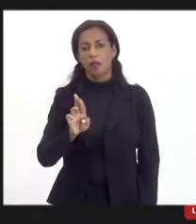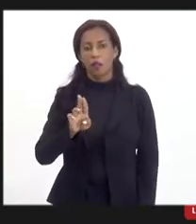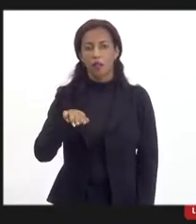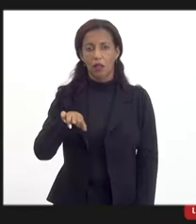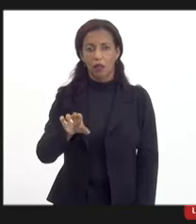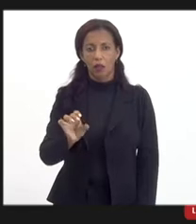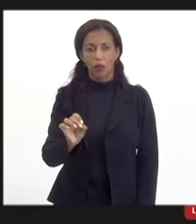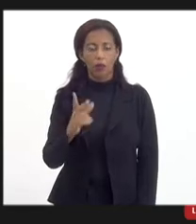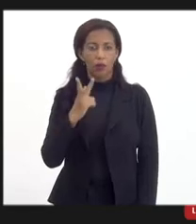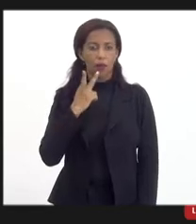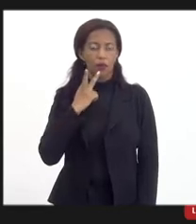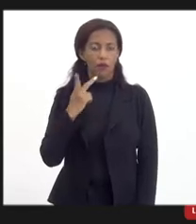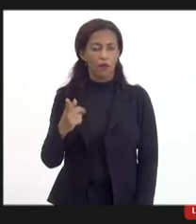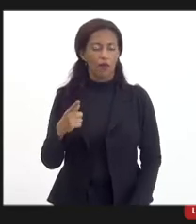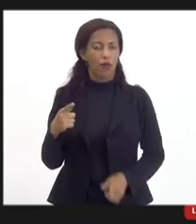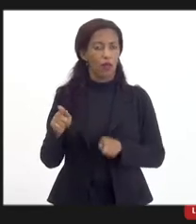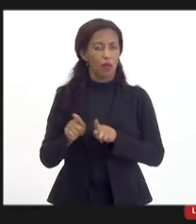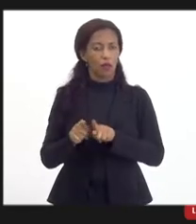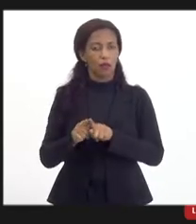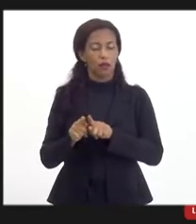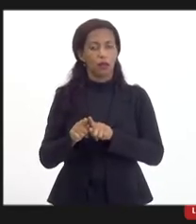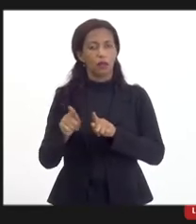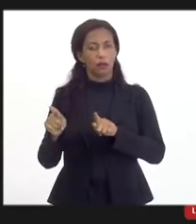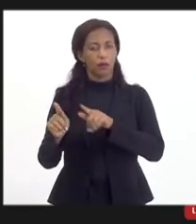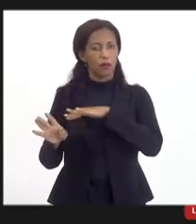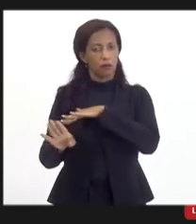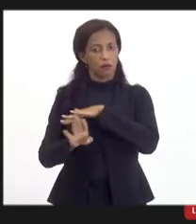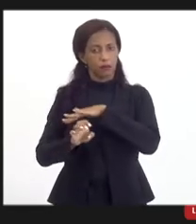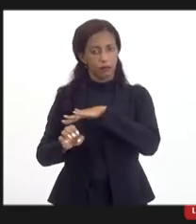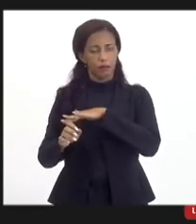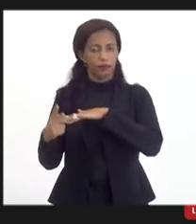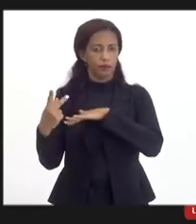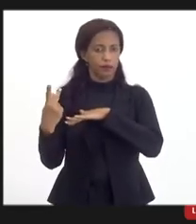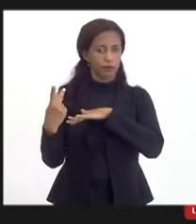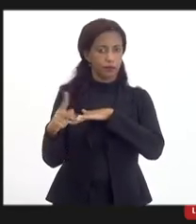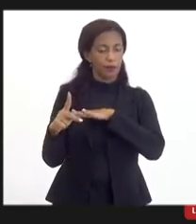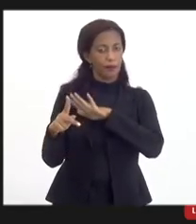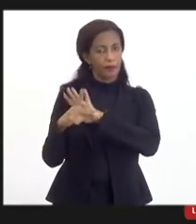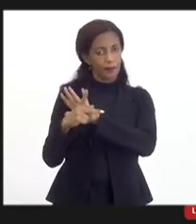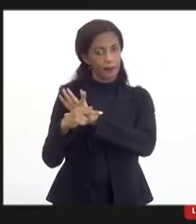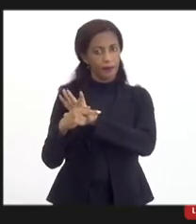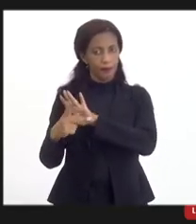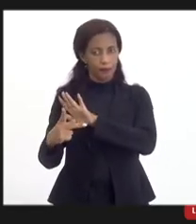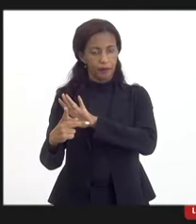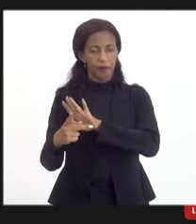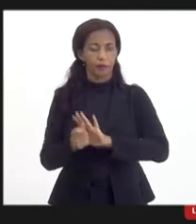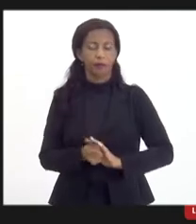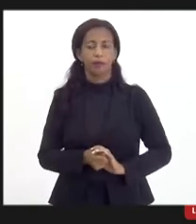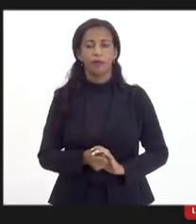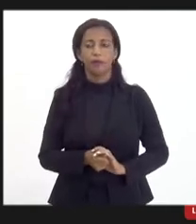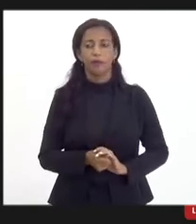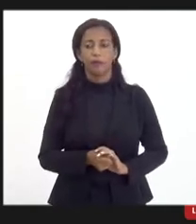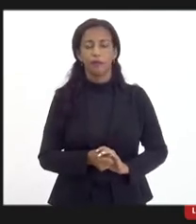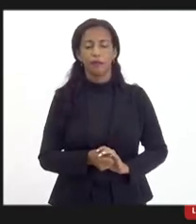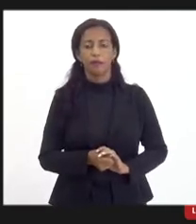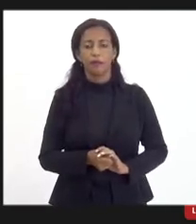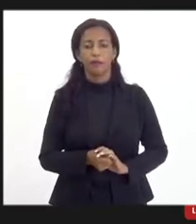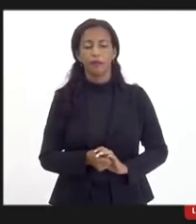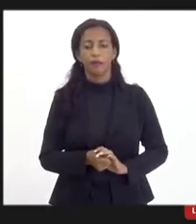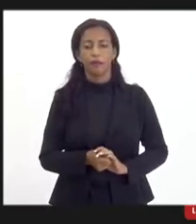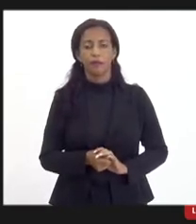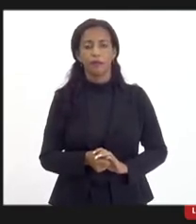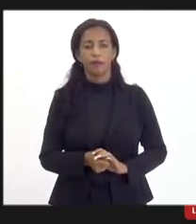da questão da atuação da CESENO, que pertence a BIMAC, essa Câmara,